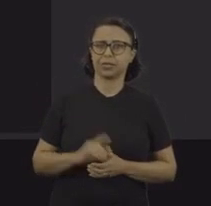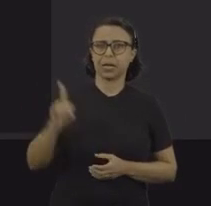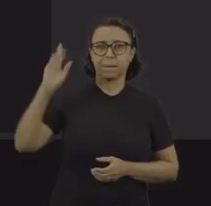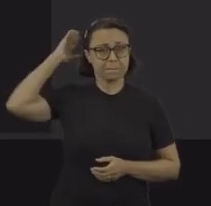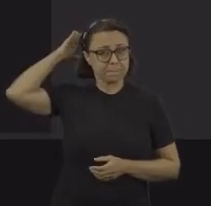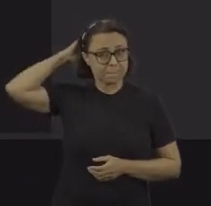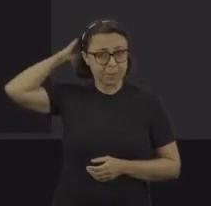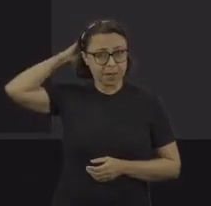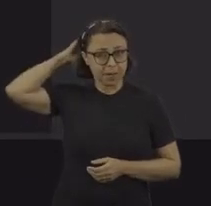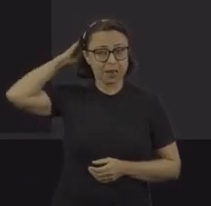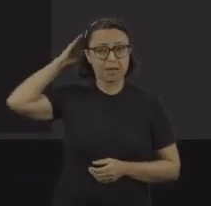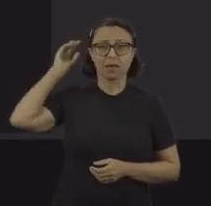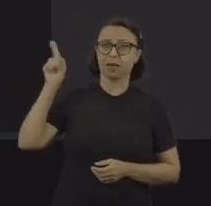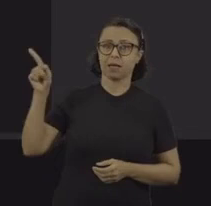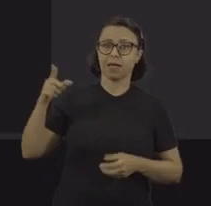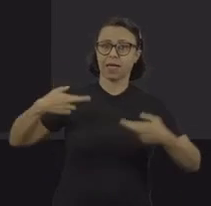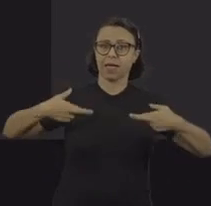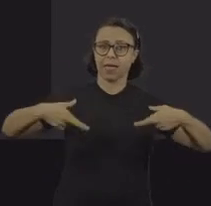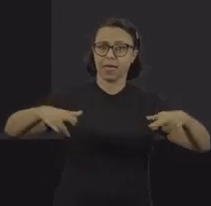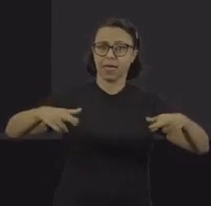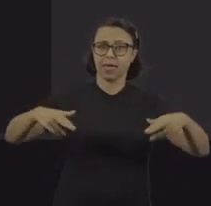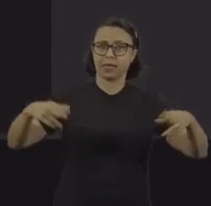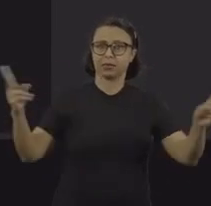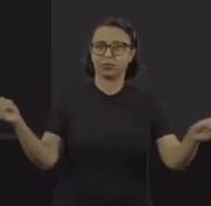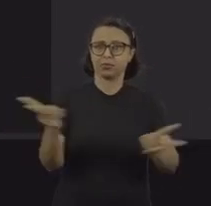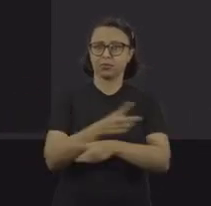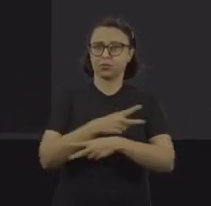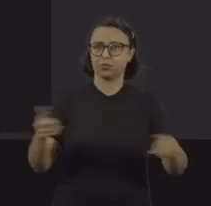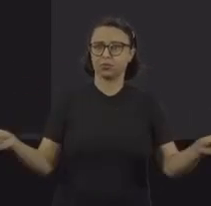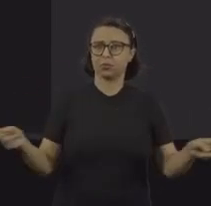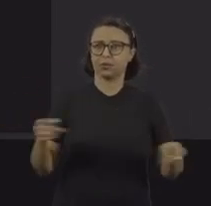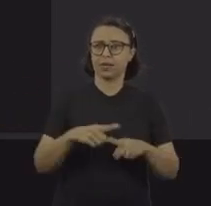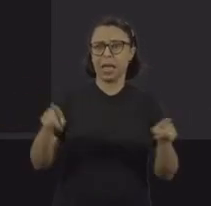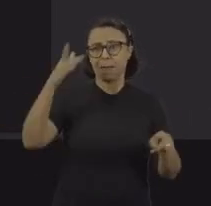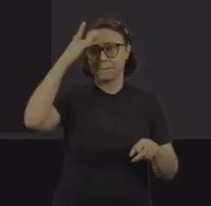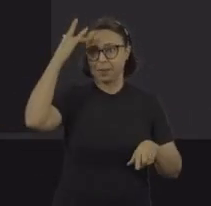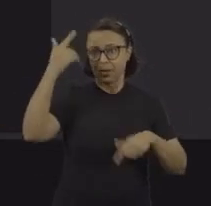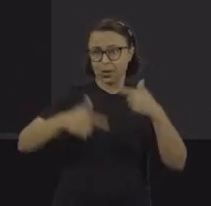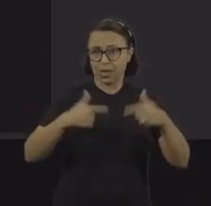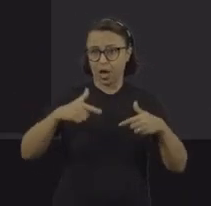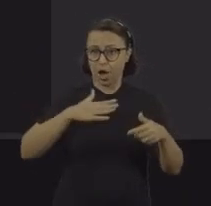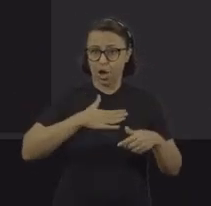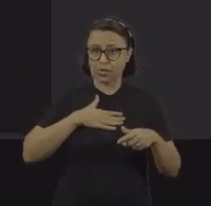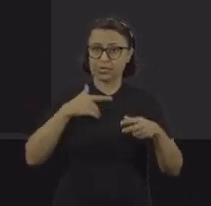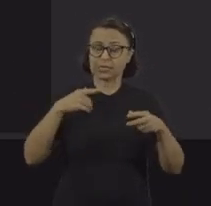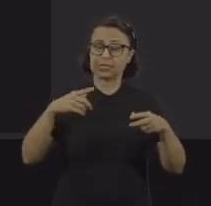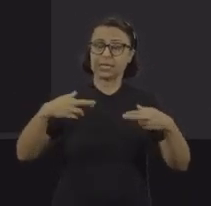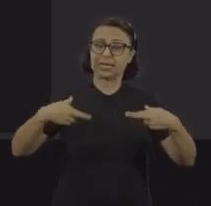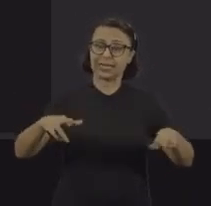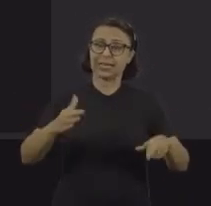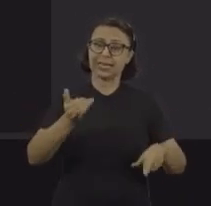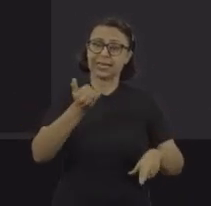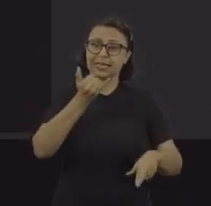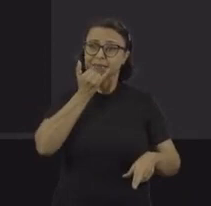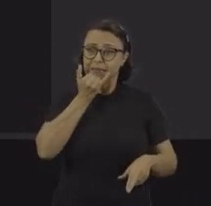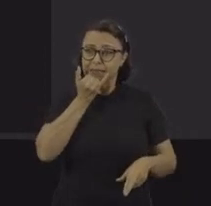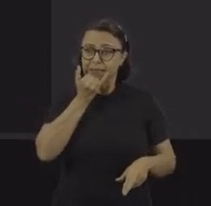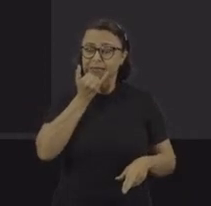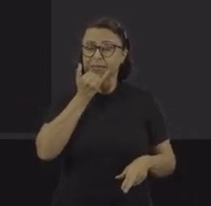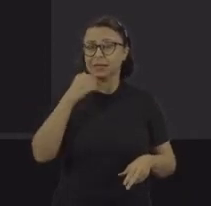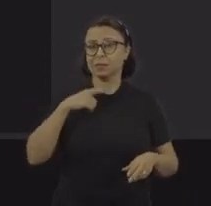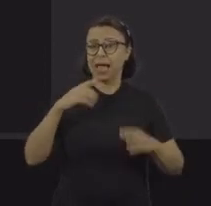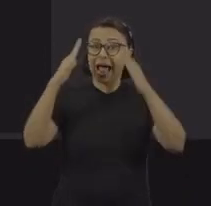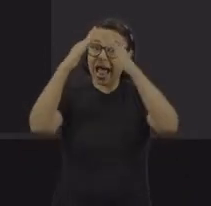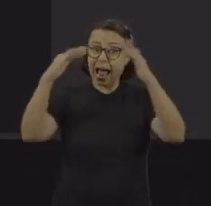Pará, então redes, muitas vezes a gente ouve que o trabalhador gosta de dormir em rede porque ele dorme assim em casa, mas a gente precisa se